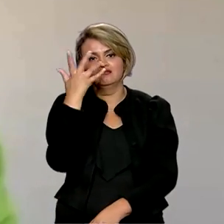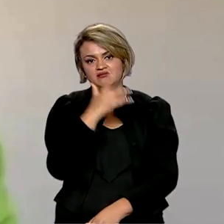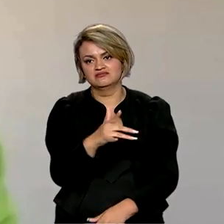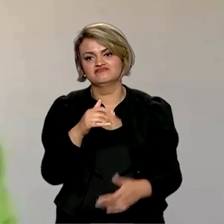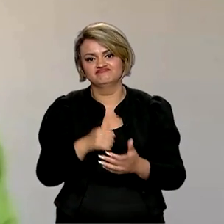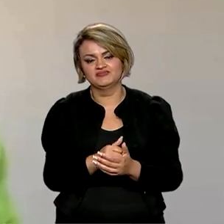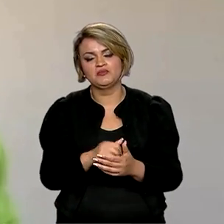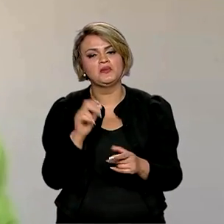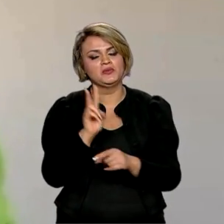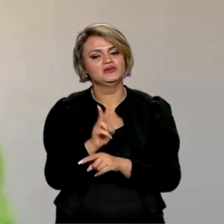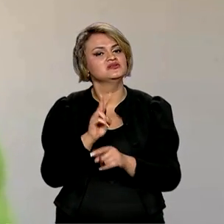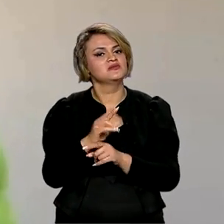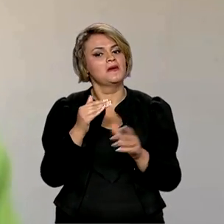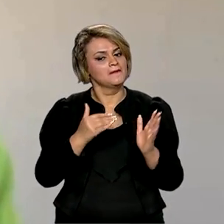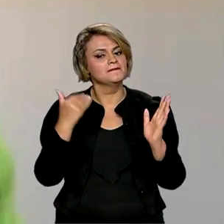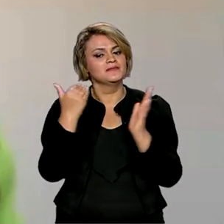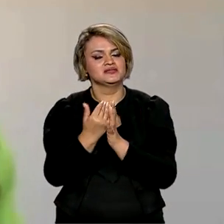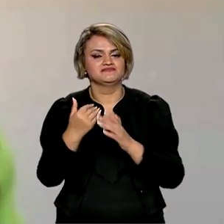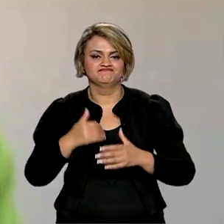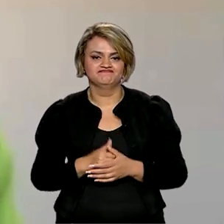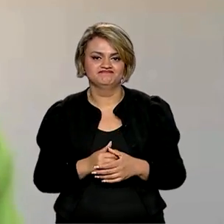proteção maior também dessa faixa etária.